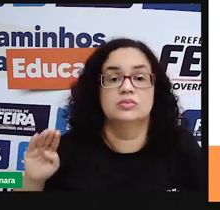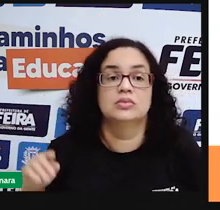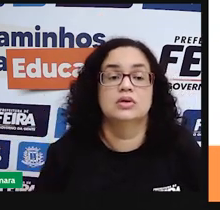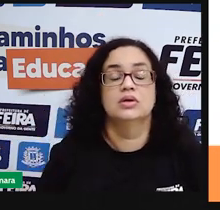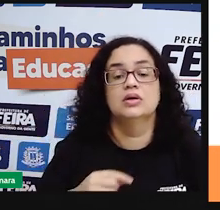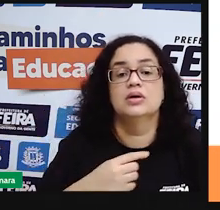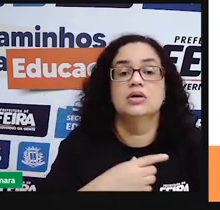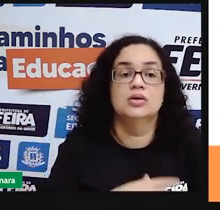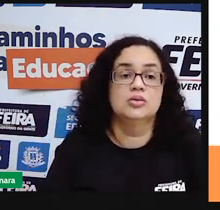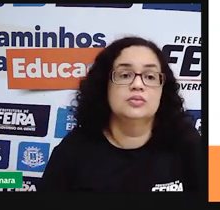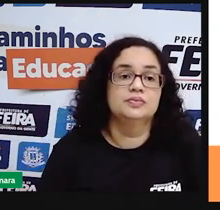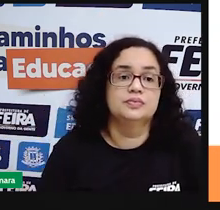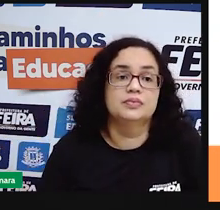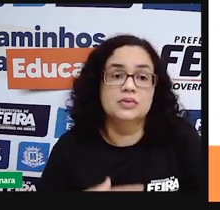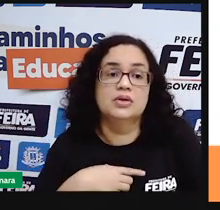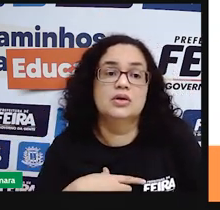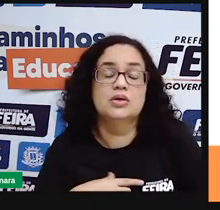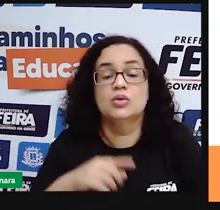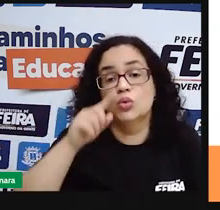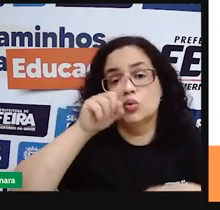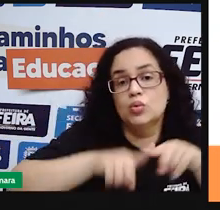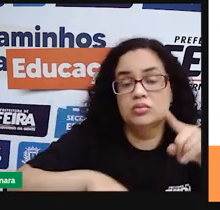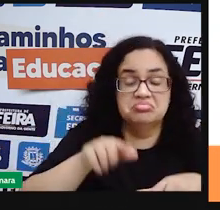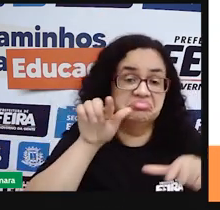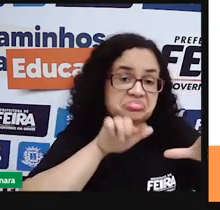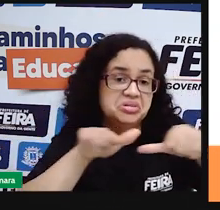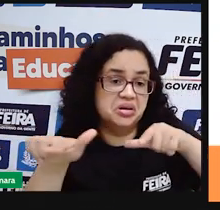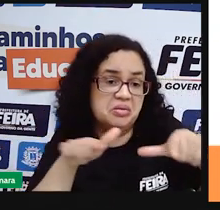aí o seu material de trabalho,